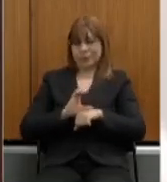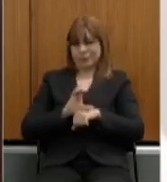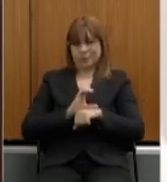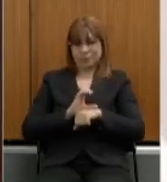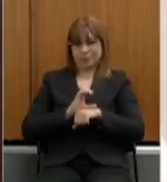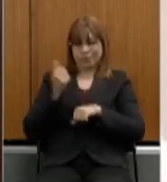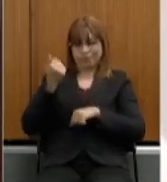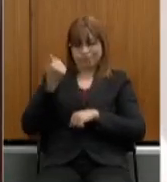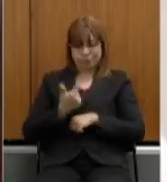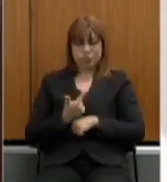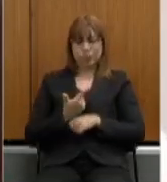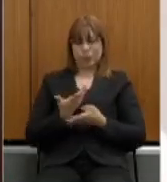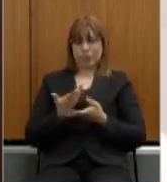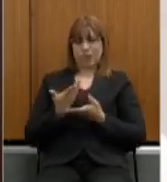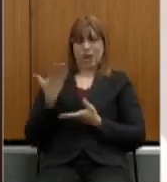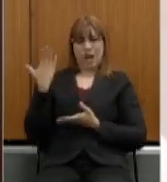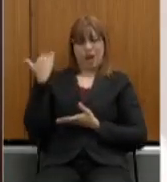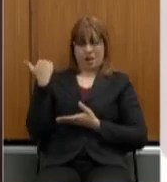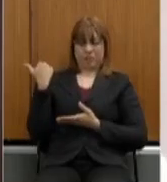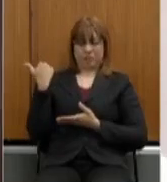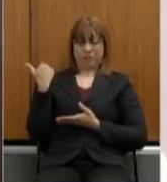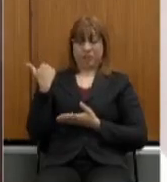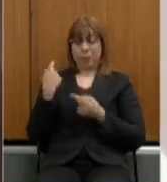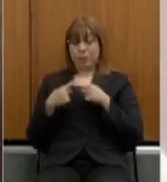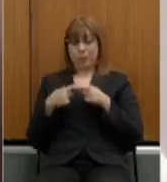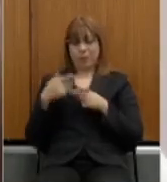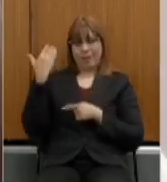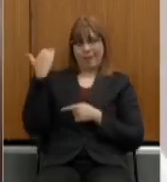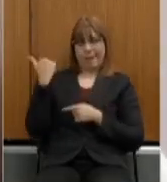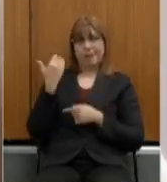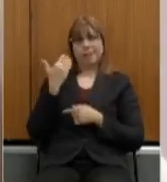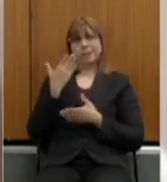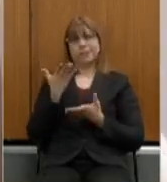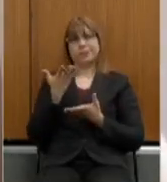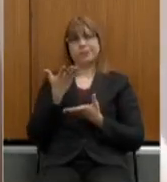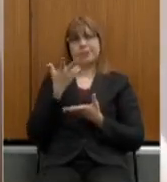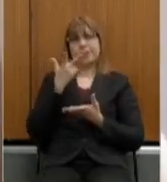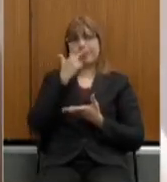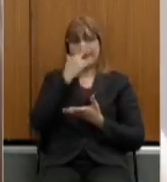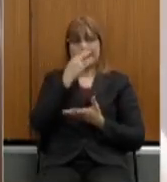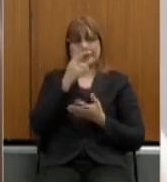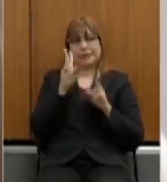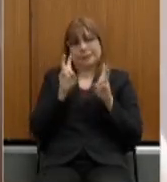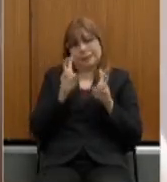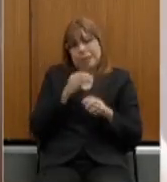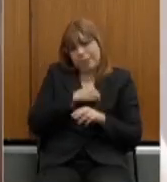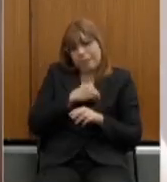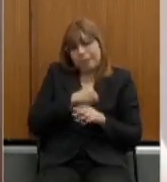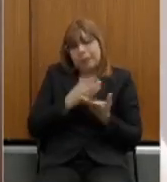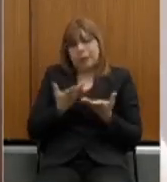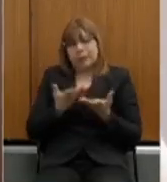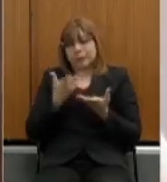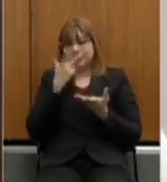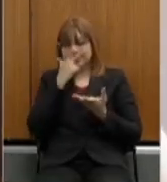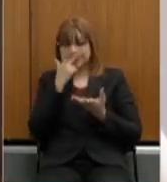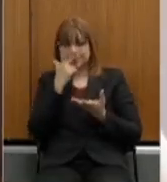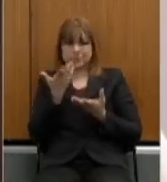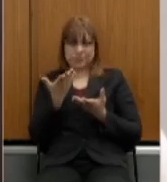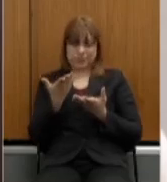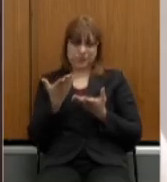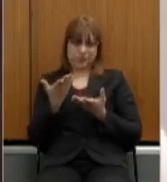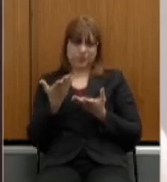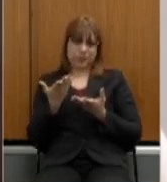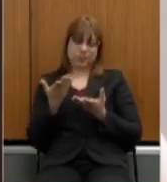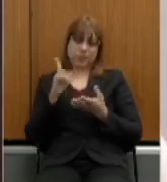existia anteriormente, que era um, entre aspas, vamos dizer, pecado, que era feita pela versão original da emenda